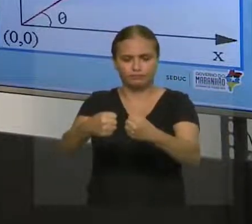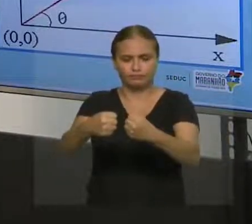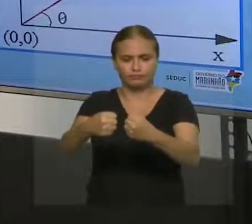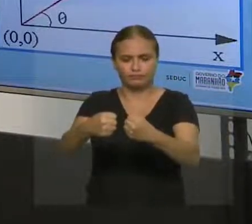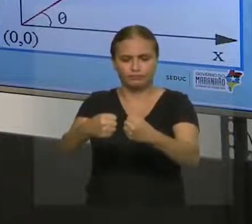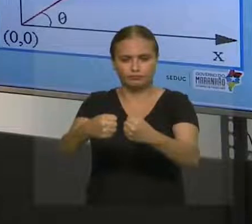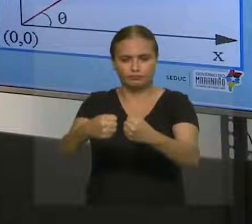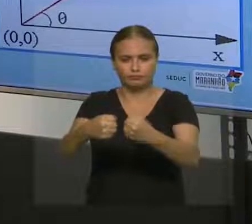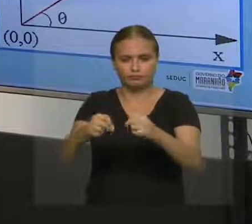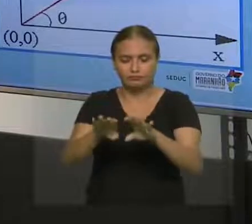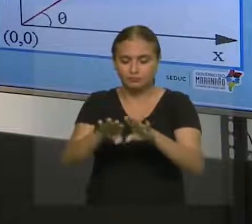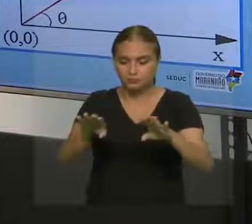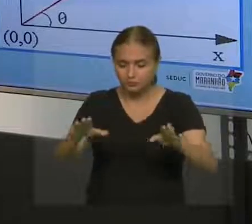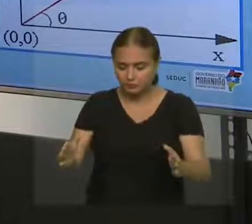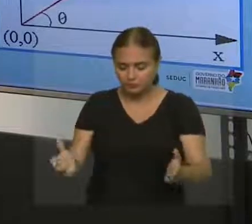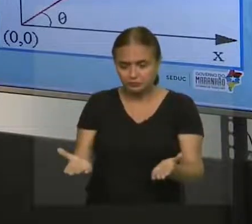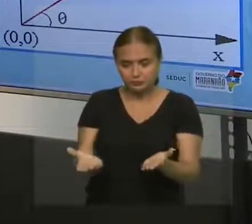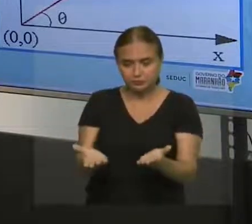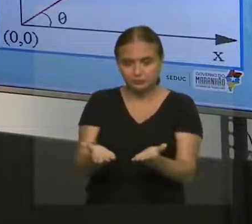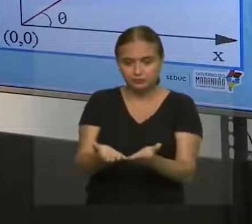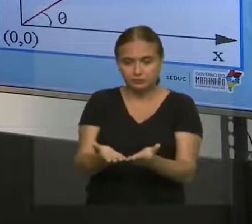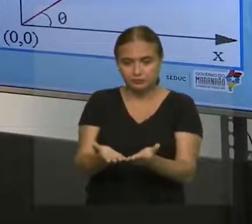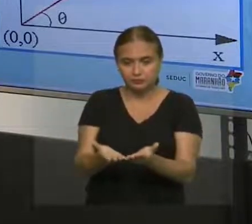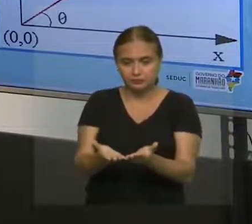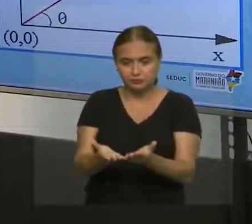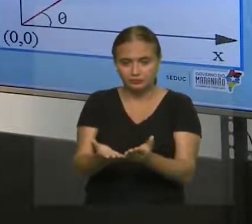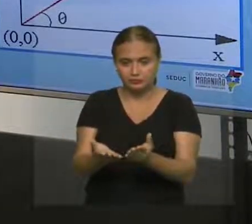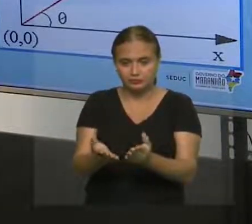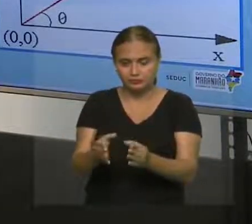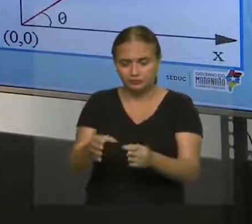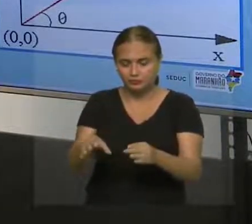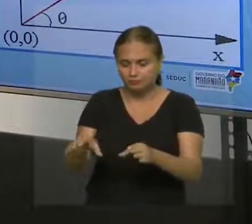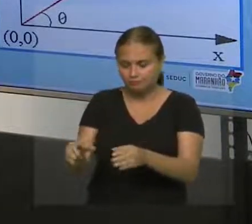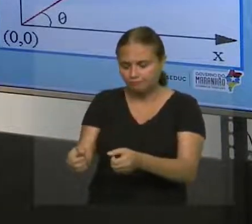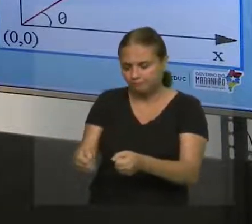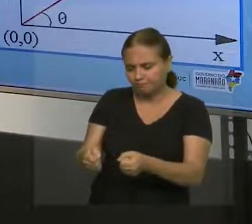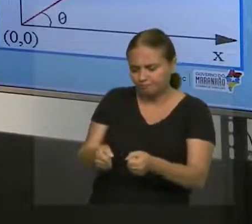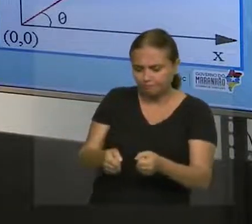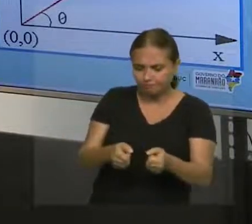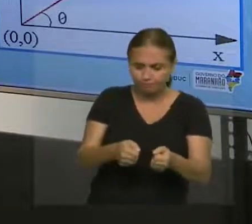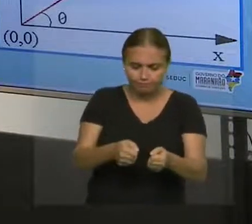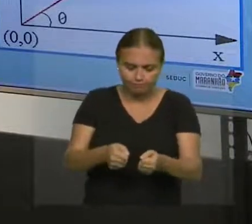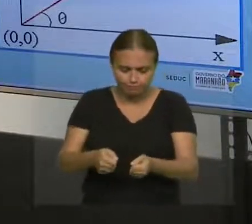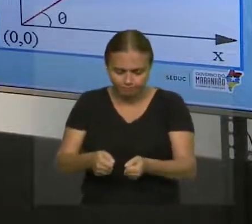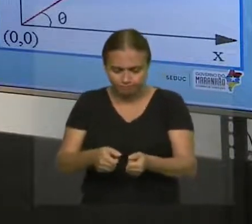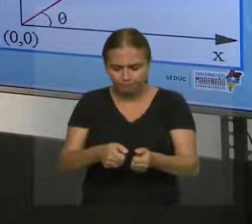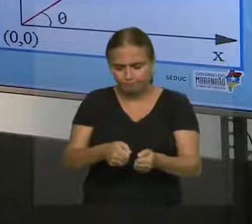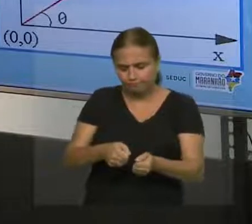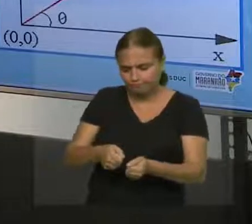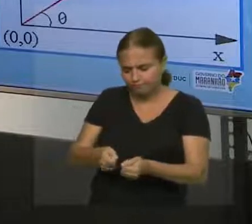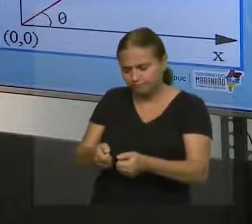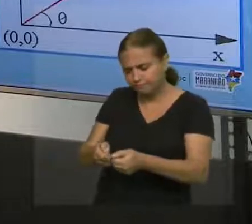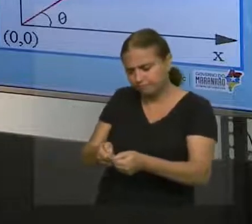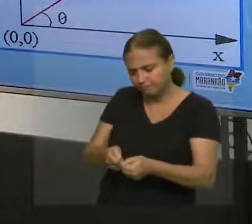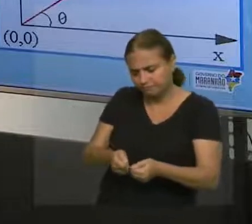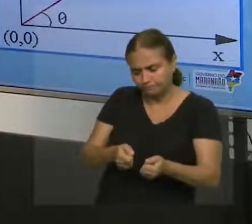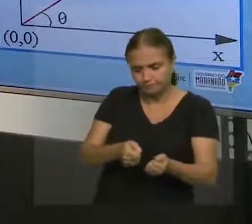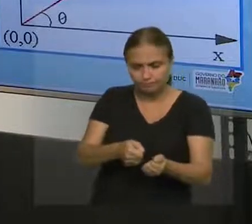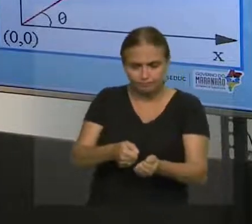caixa aqui parada e você começa a puxar essa caixa por uma corda e essa corda está tipo em uma diagonal,